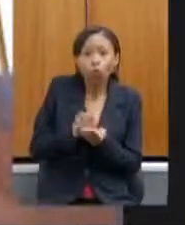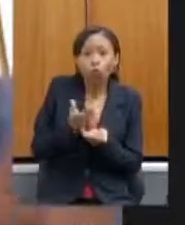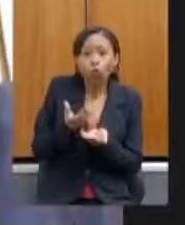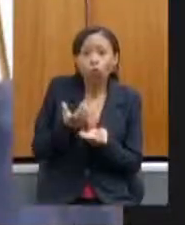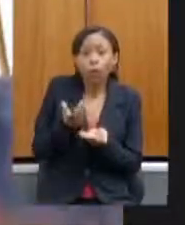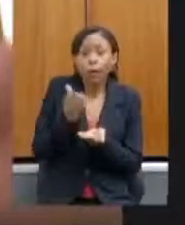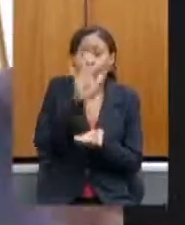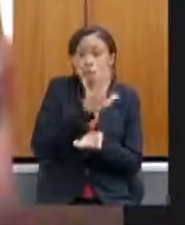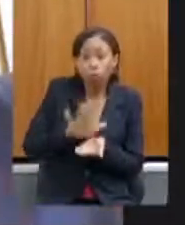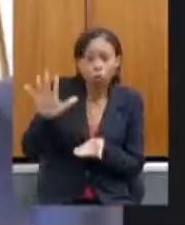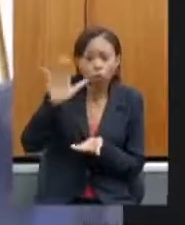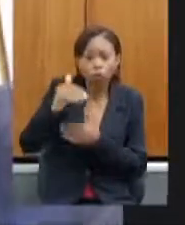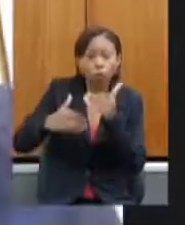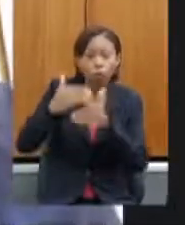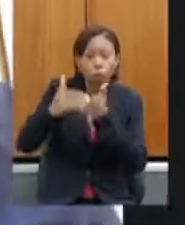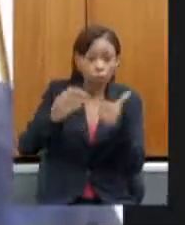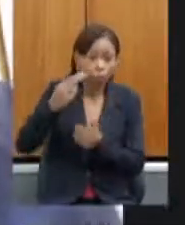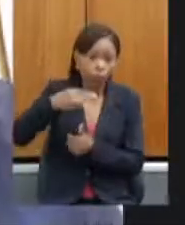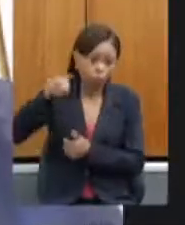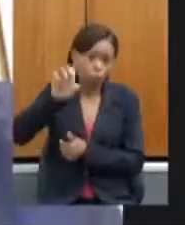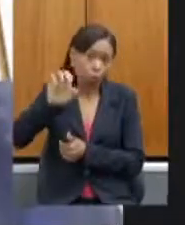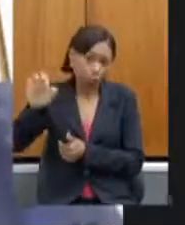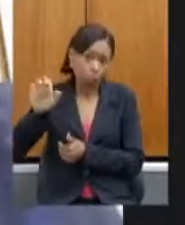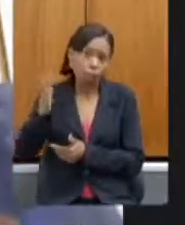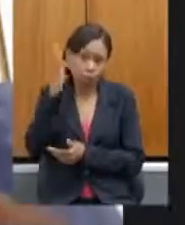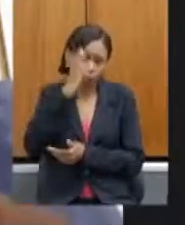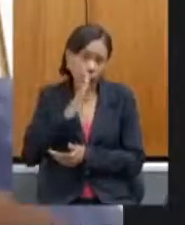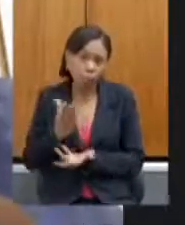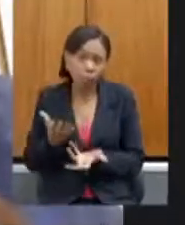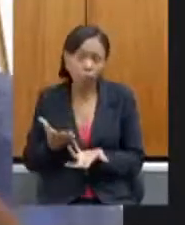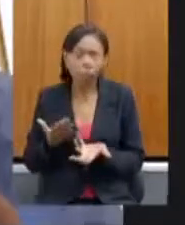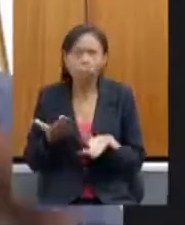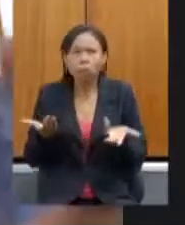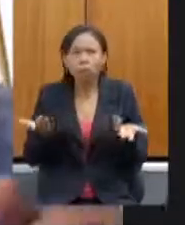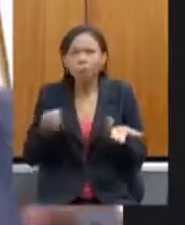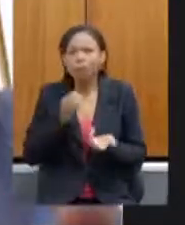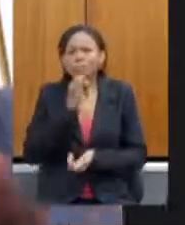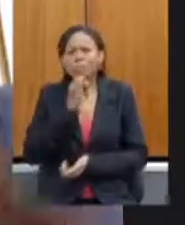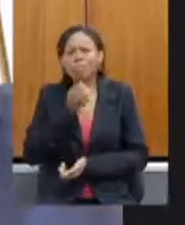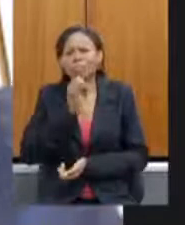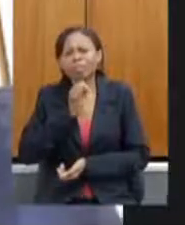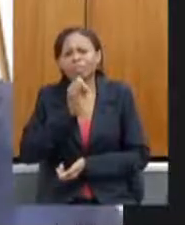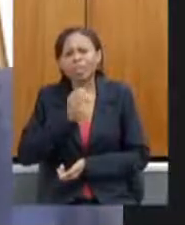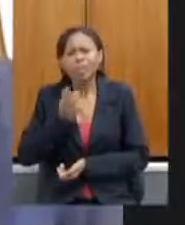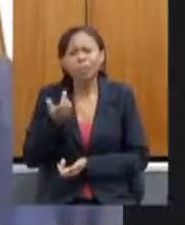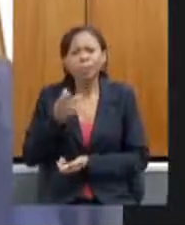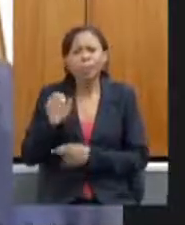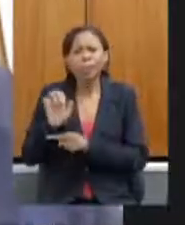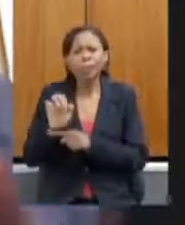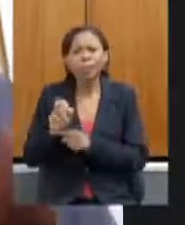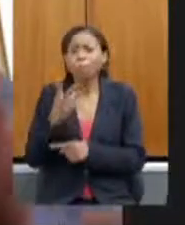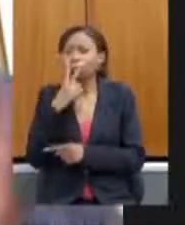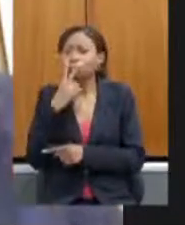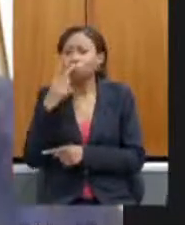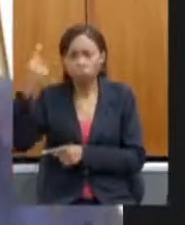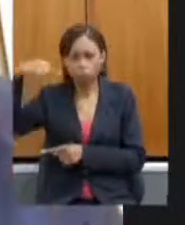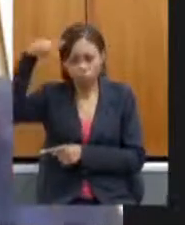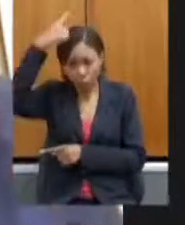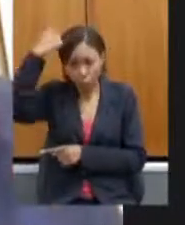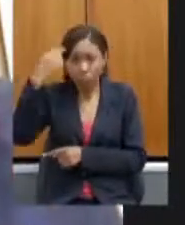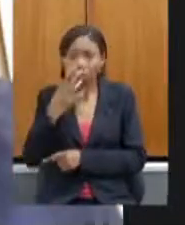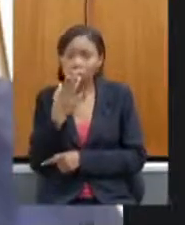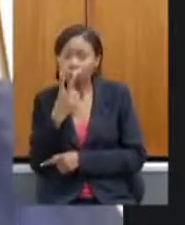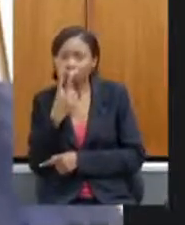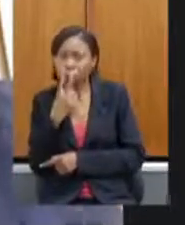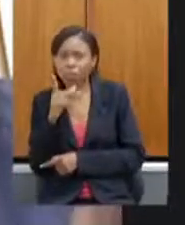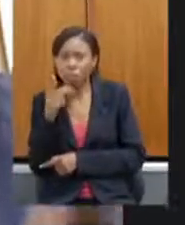qual o Norte de Minas está integrado nós estamos falando que por exemplo o estado do Espírito Santo a parte norte do estado do Espírito Santo